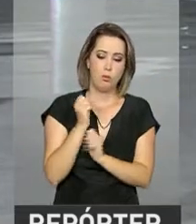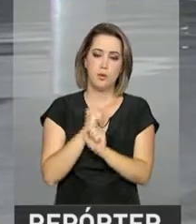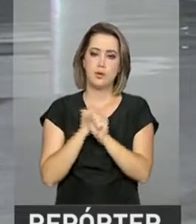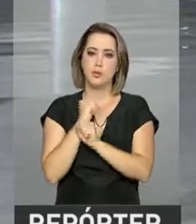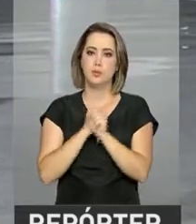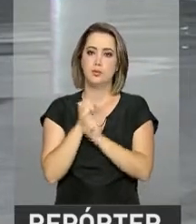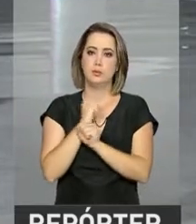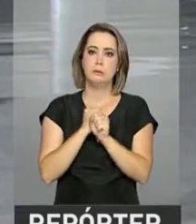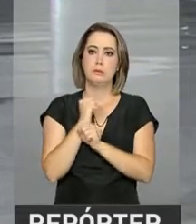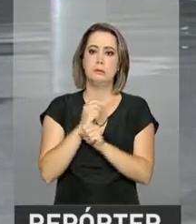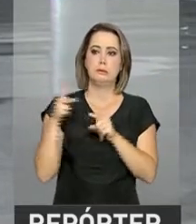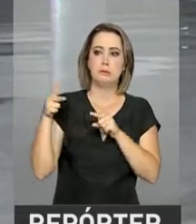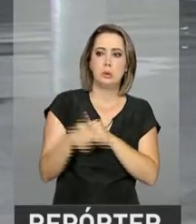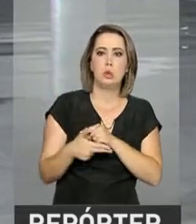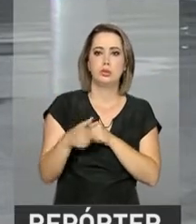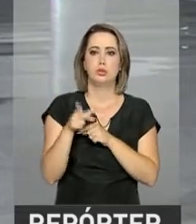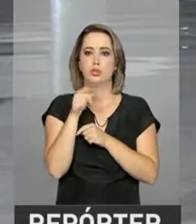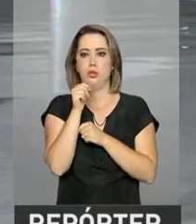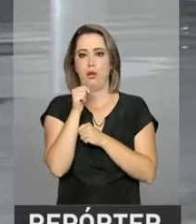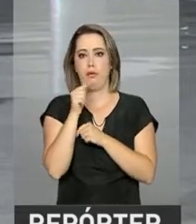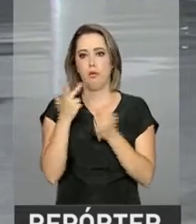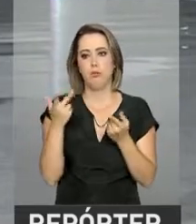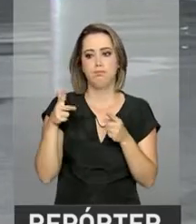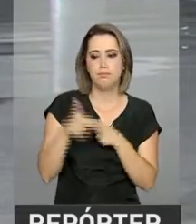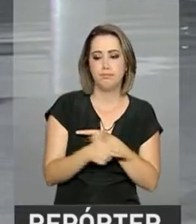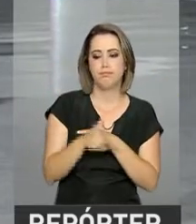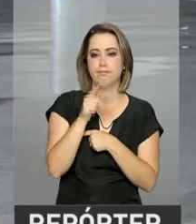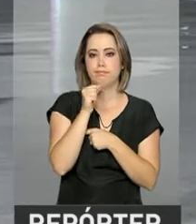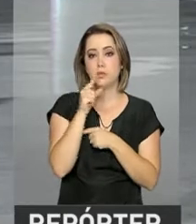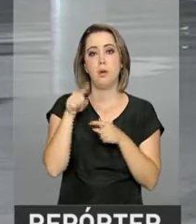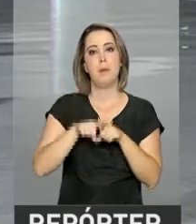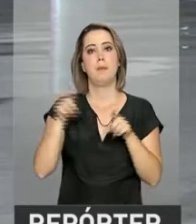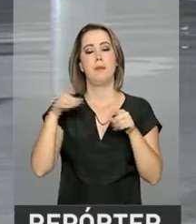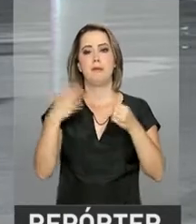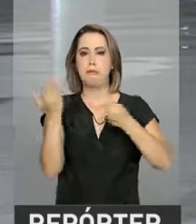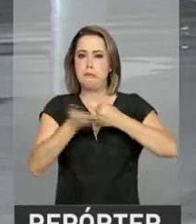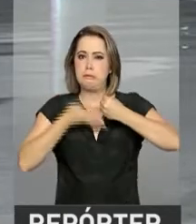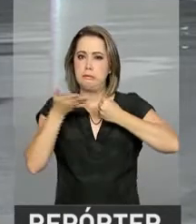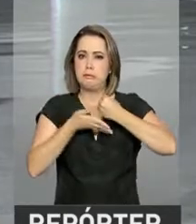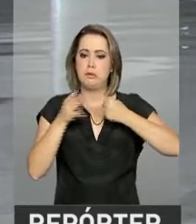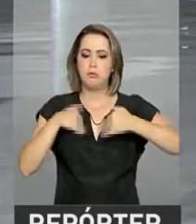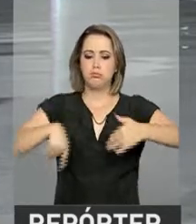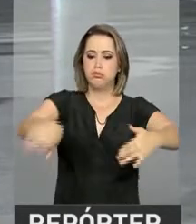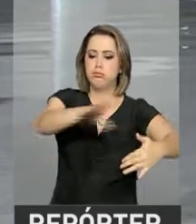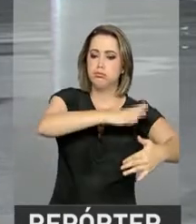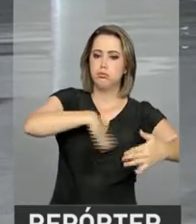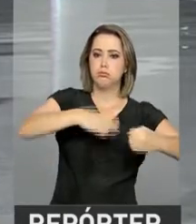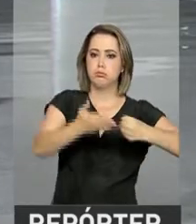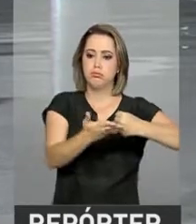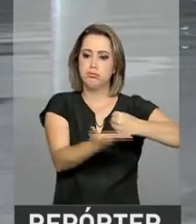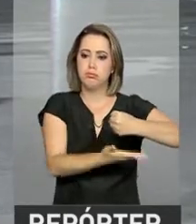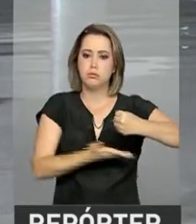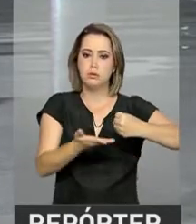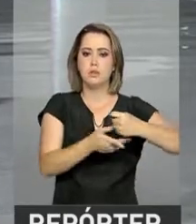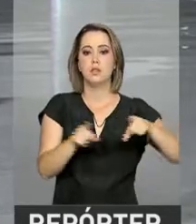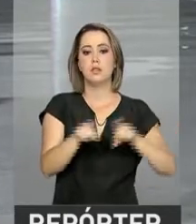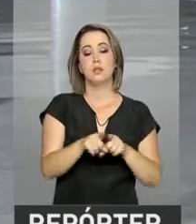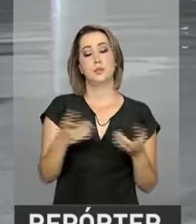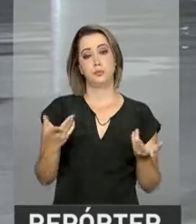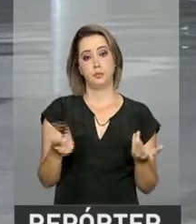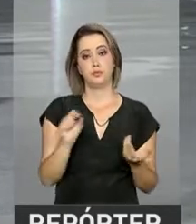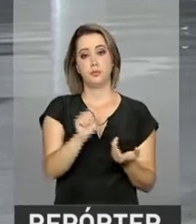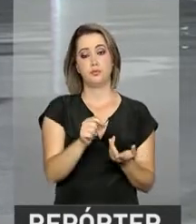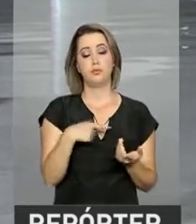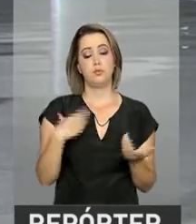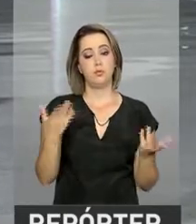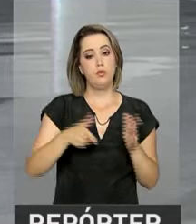enfrenta o racionamento de água, mas o nível dos reservatórios continua baixo. Bom, e mudando de assunto, hoje mais cedo, o presidente